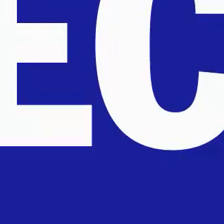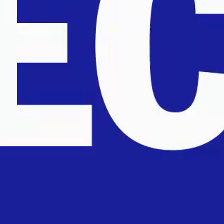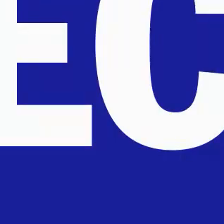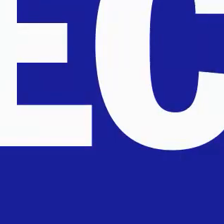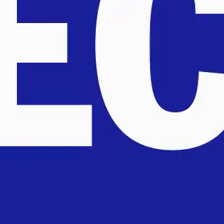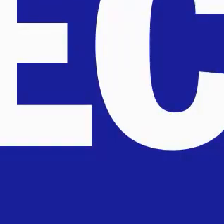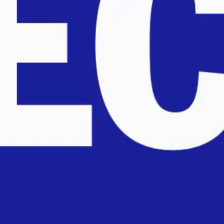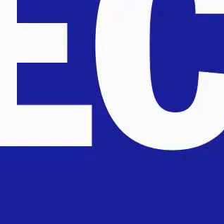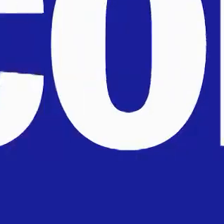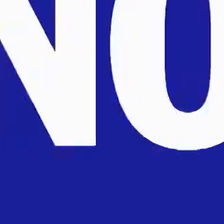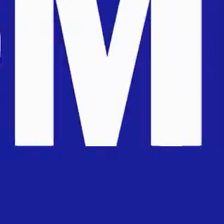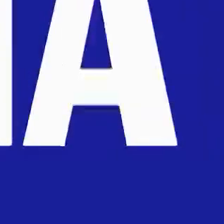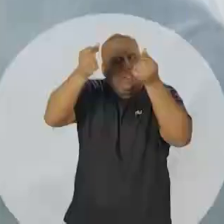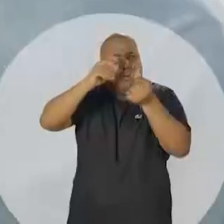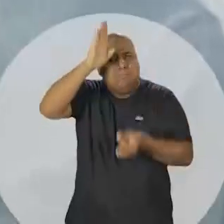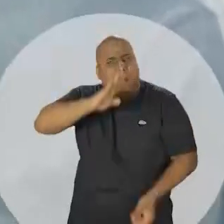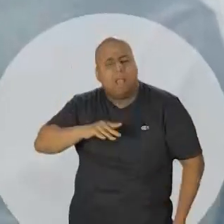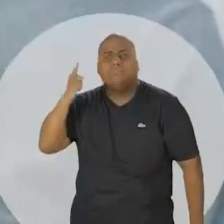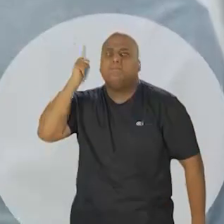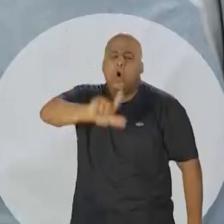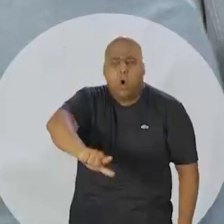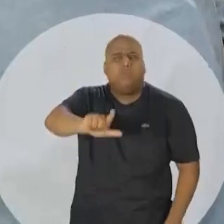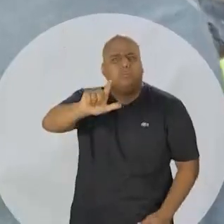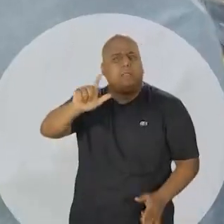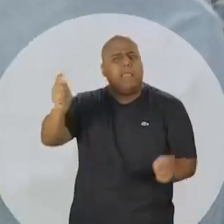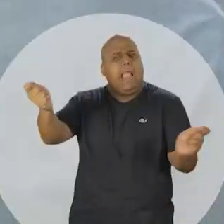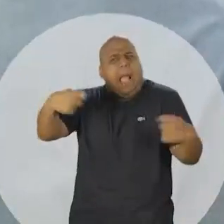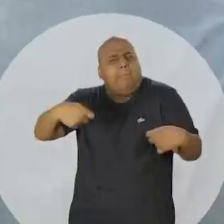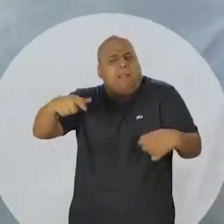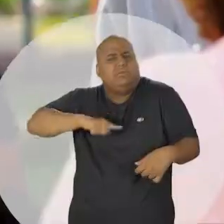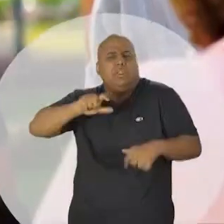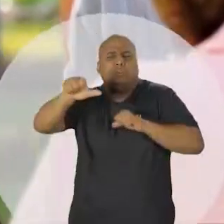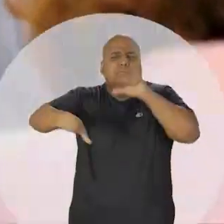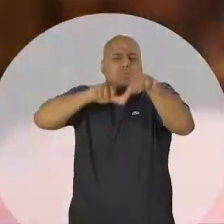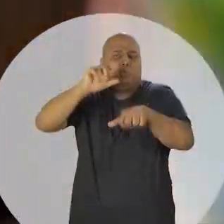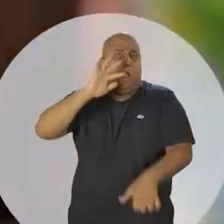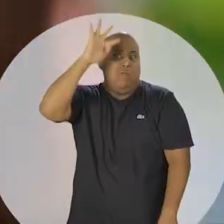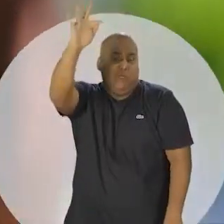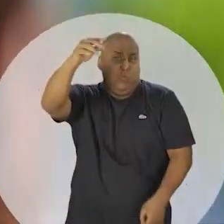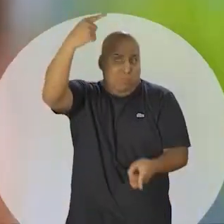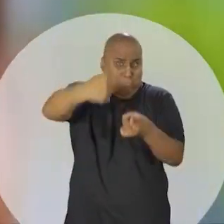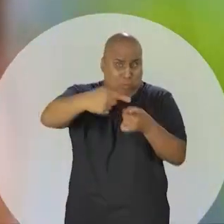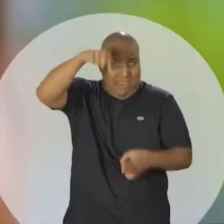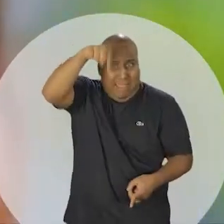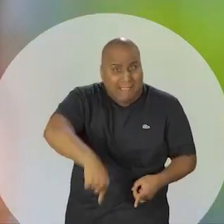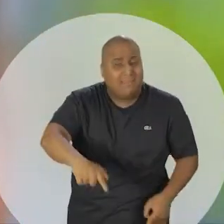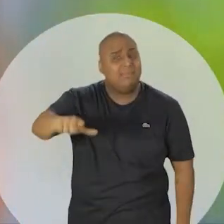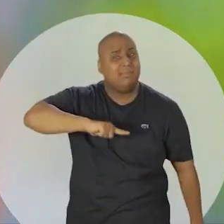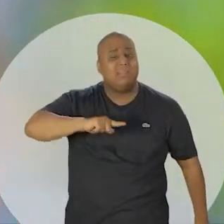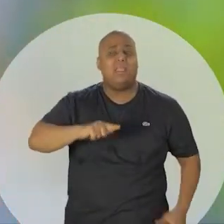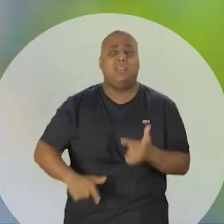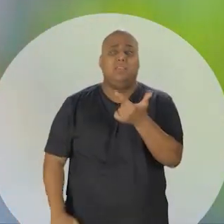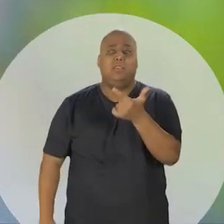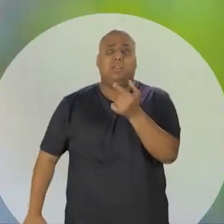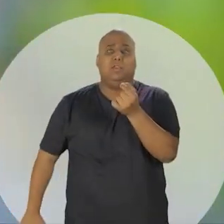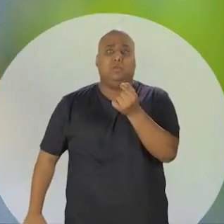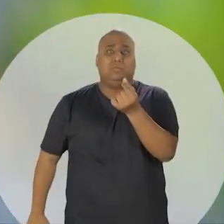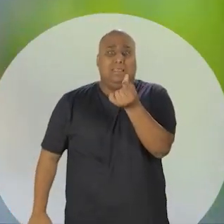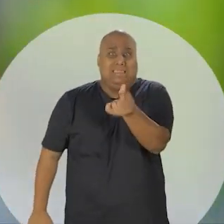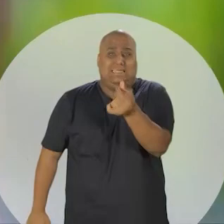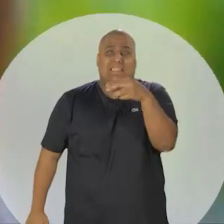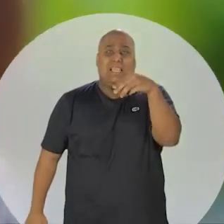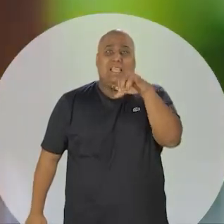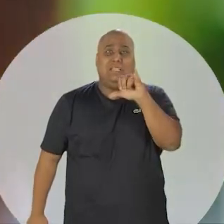física, a economia brasileira tem uma capacidade de reação muito grande, porque nós somos um mercado de 206 milhões de bocas,